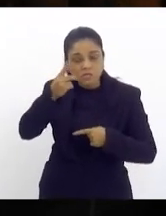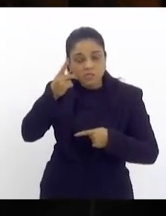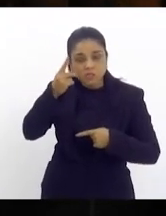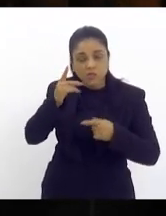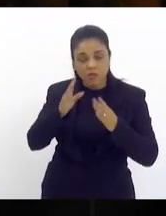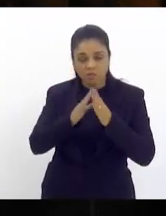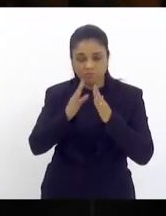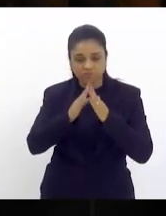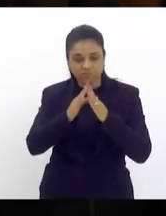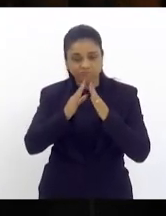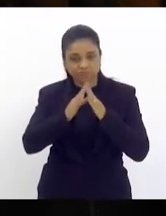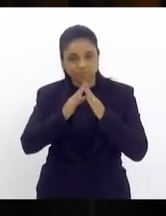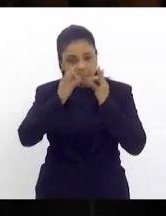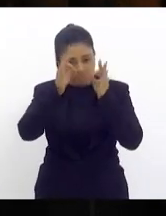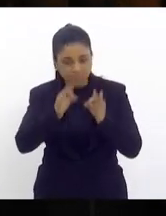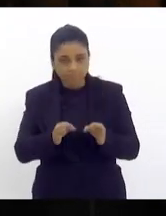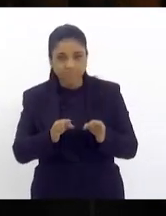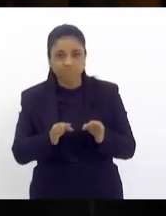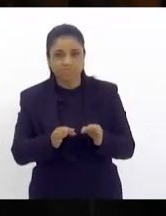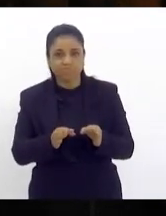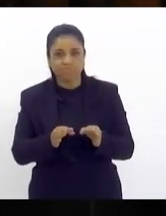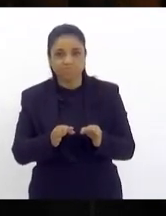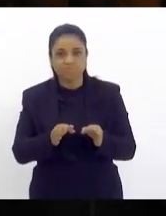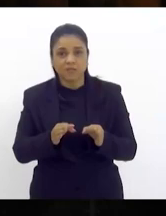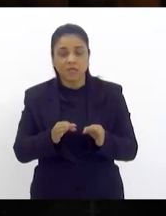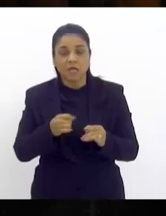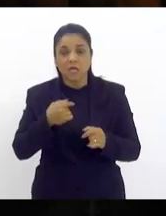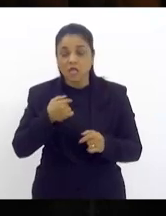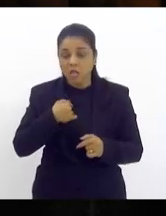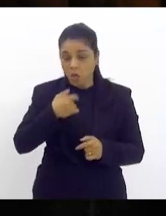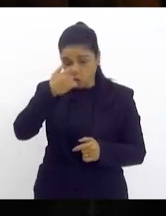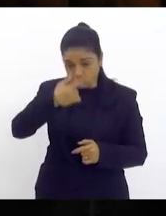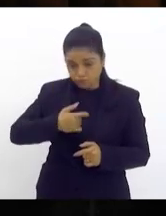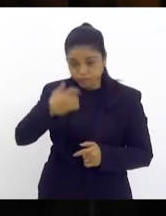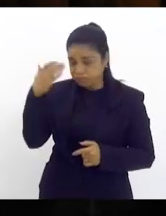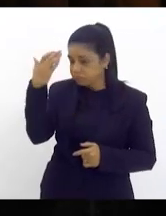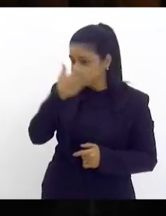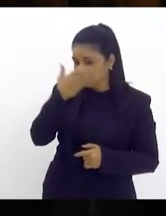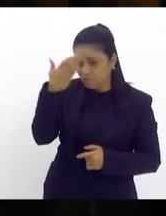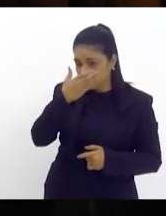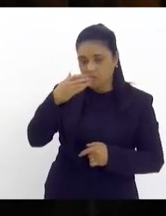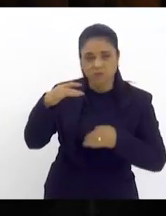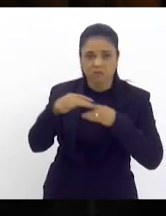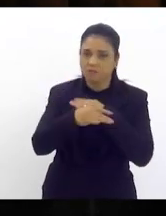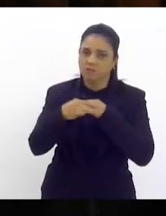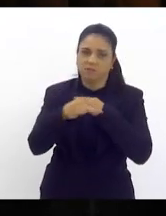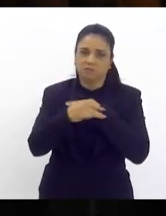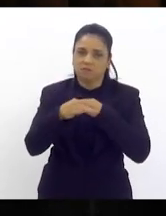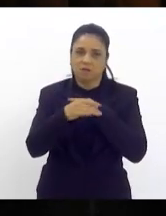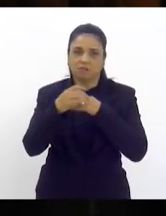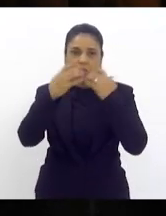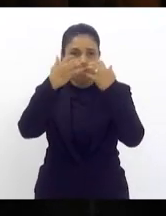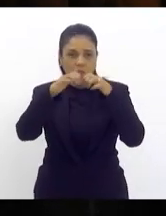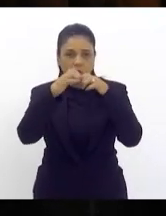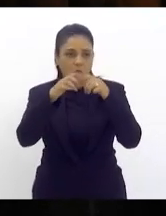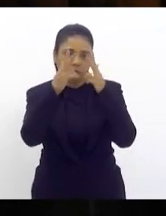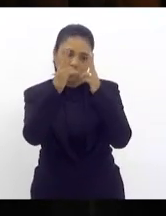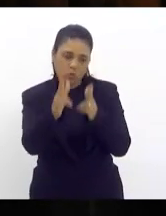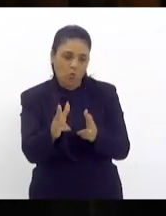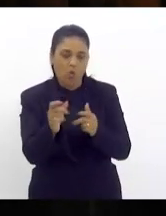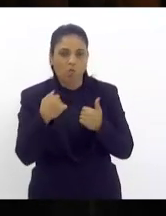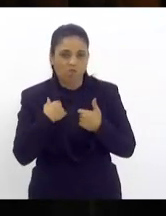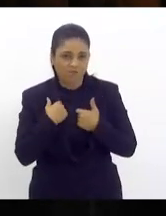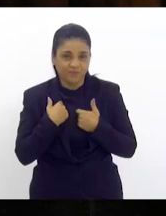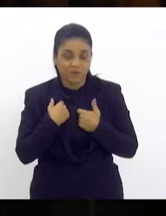que eu não tenho visto na cidade de Petrópolis então eu aproveitei o ensejo da